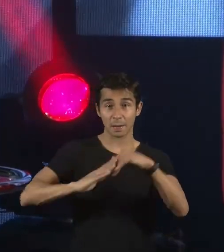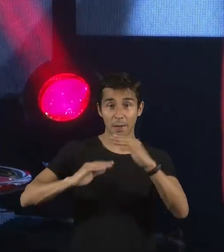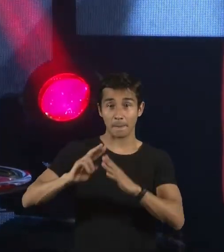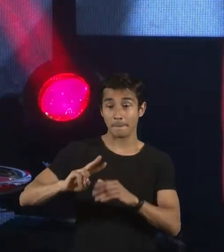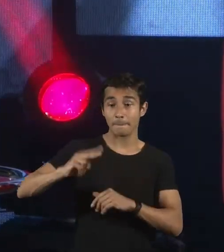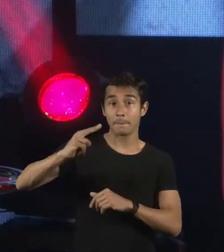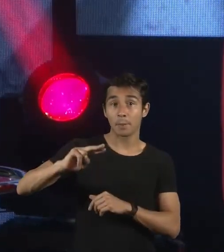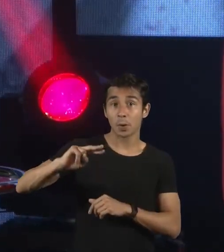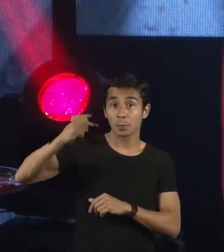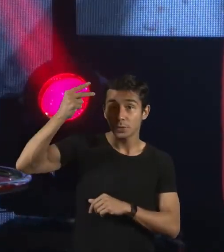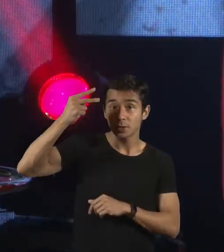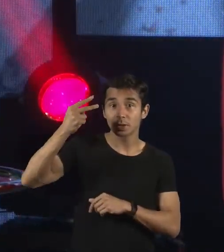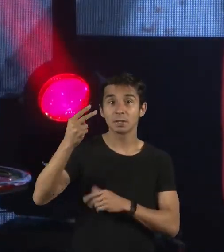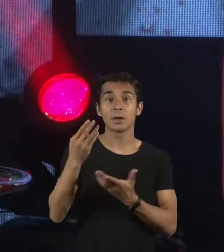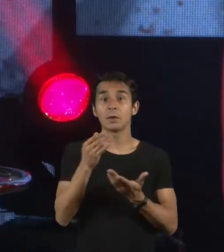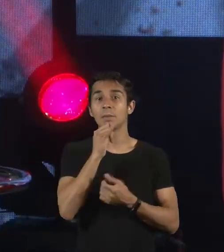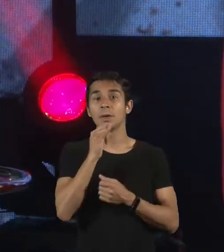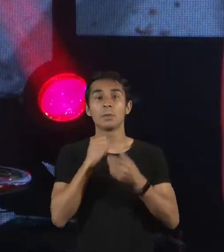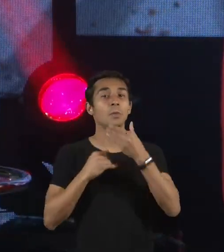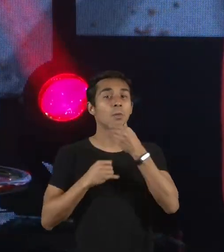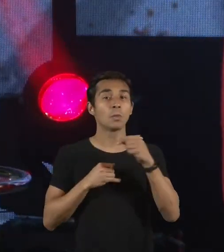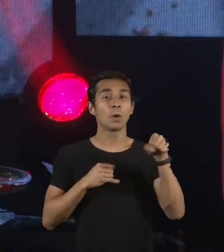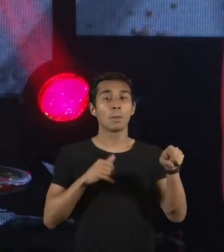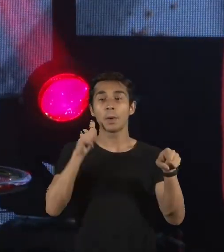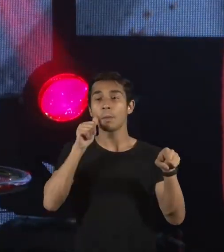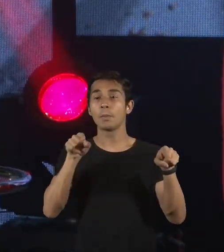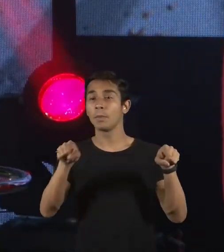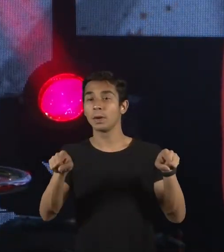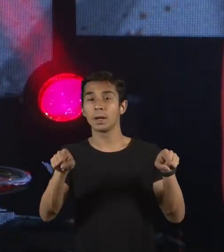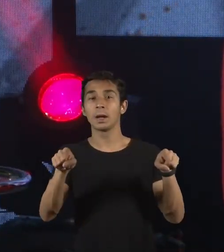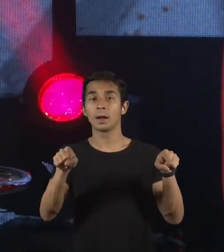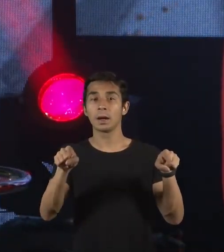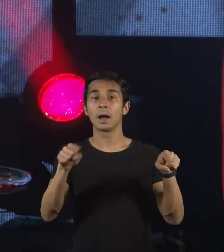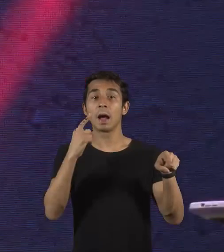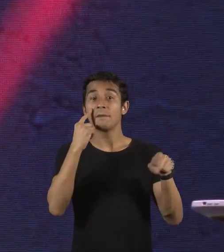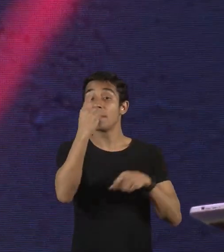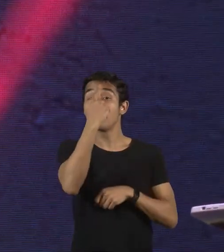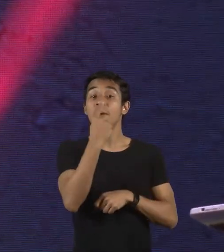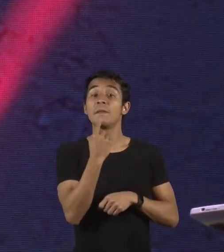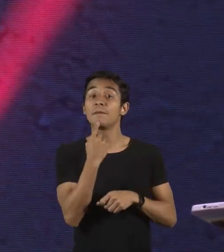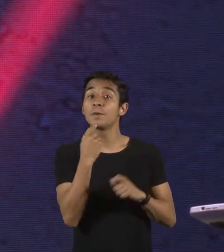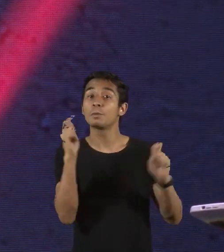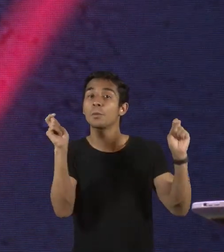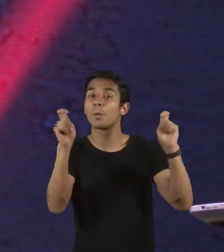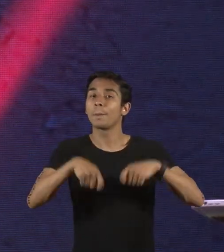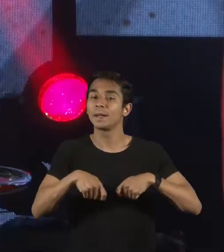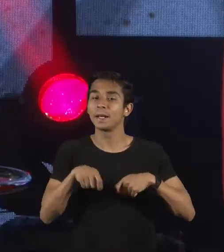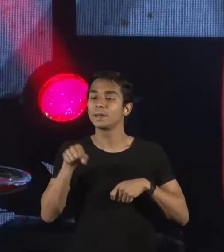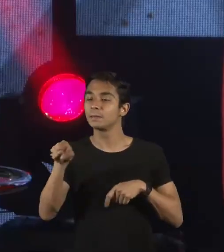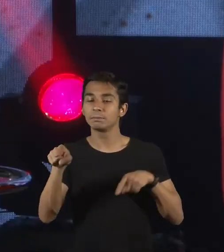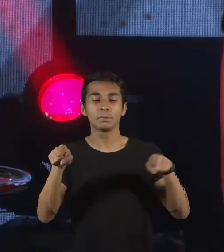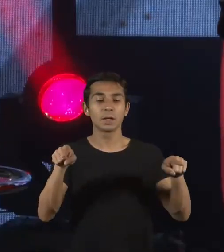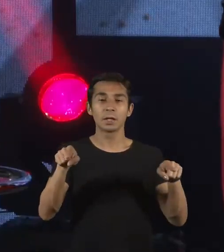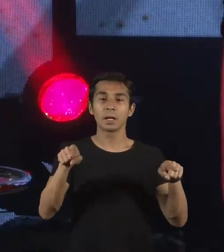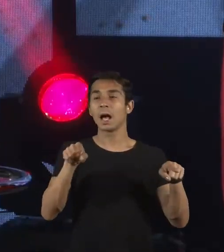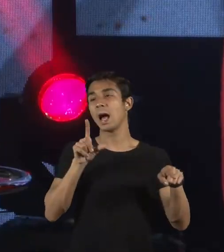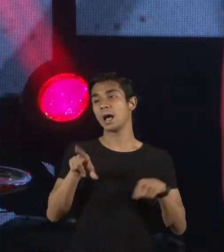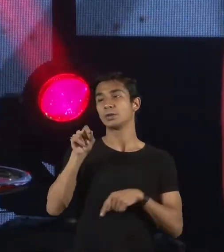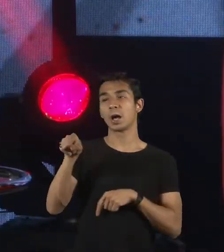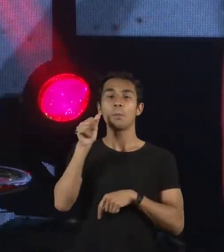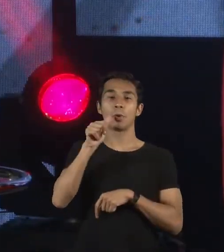exigir que tem dois candidatos, um homem, uma mulher. Eu quero ver o perfil, eu quero ver as competências. Você não vai escolher só porque é mulher,